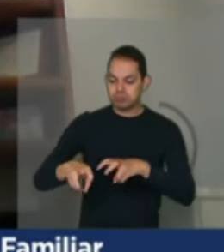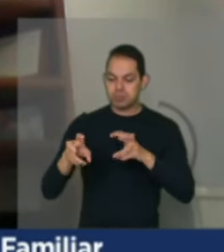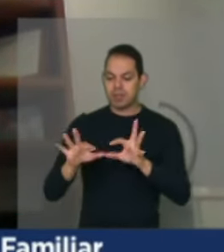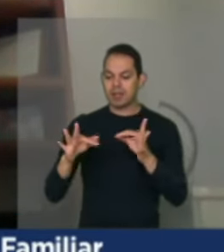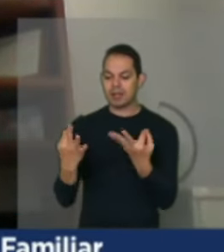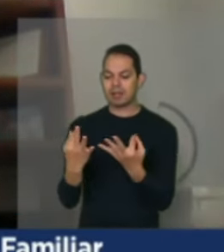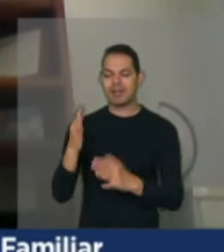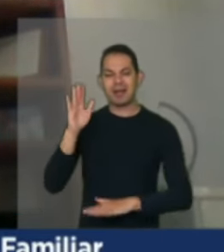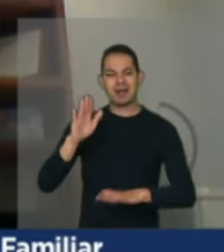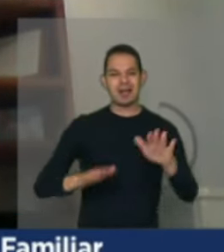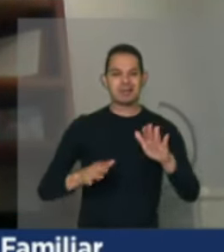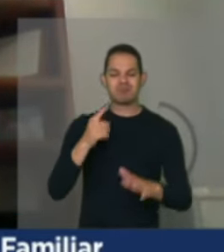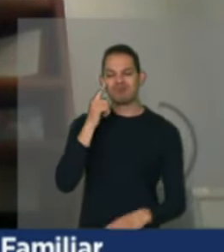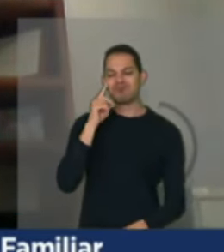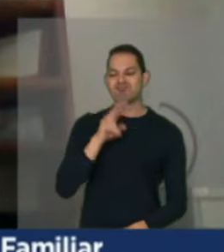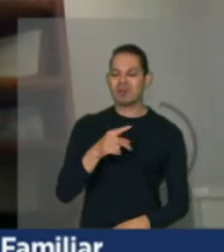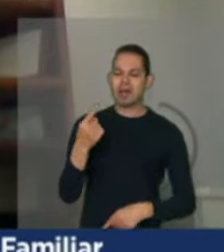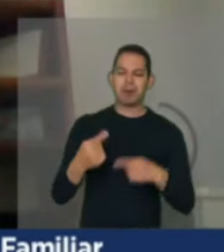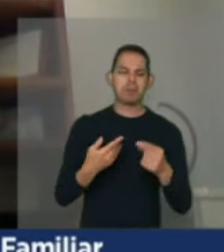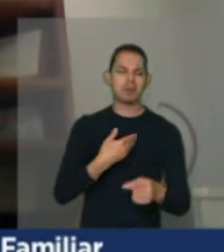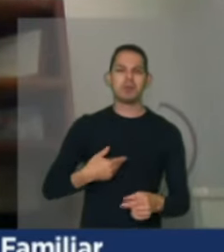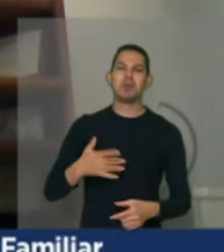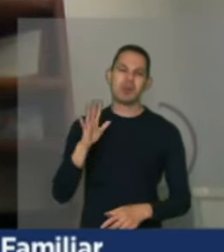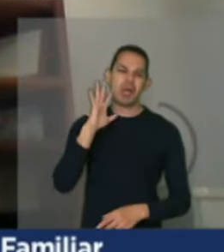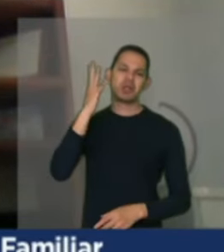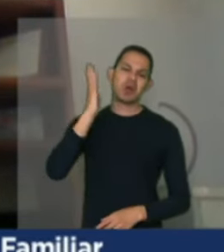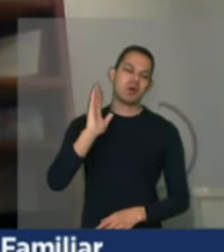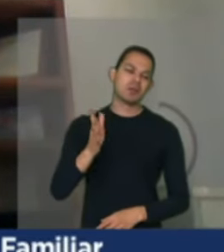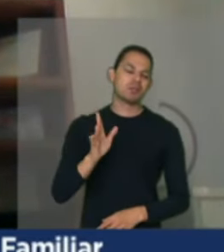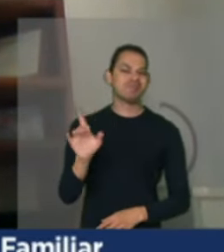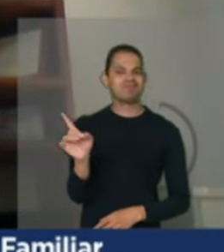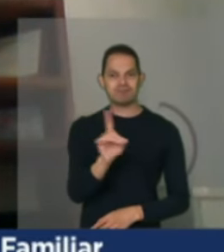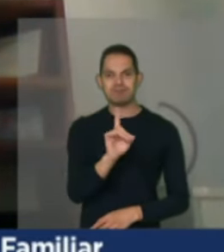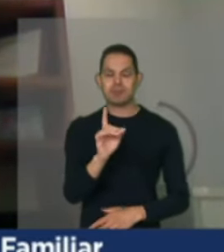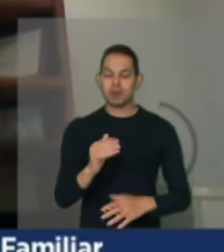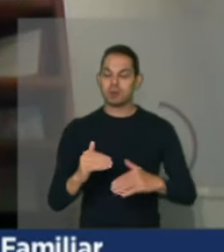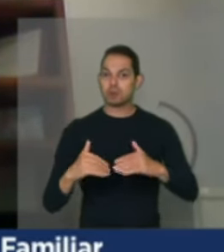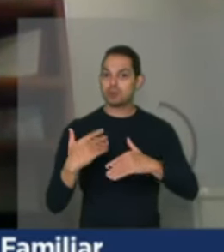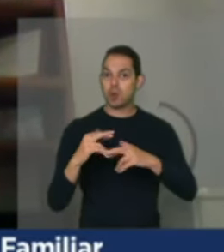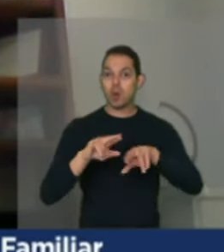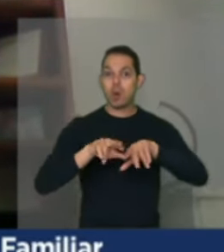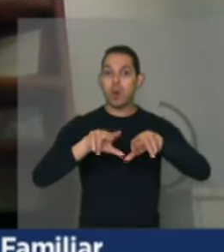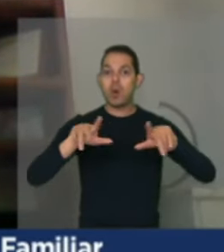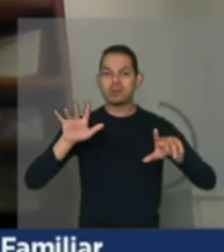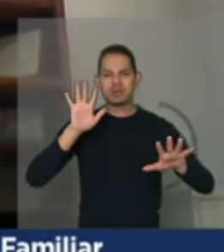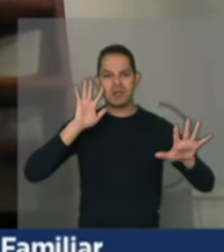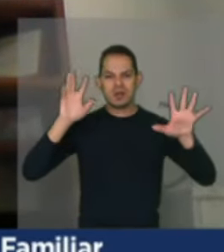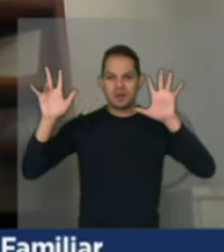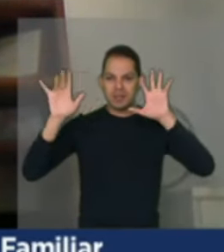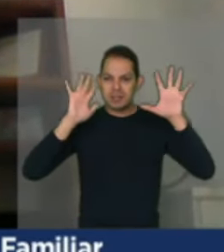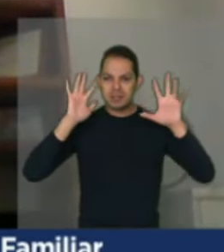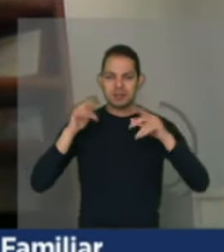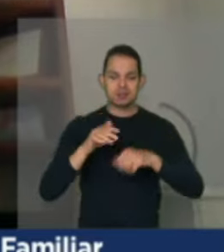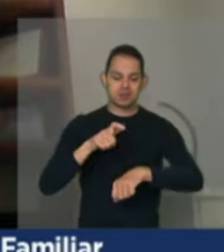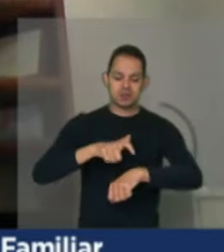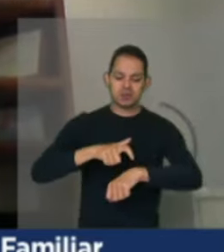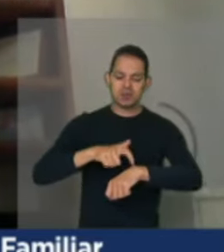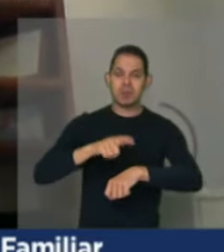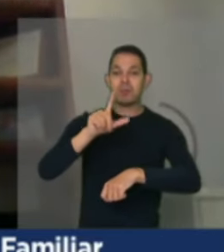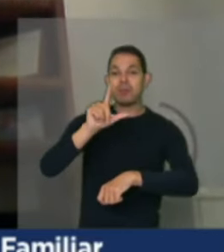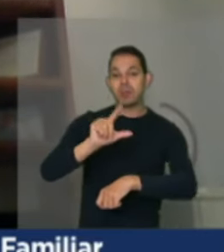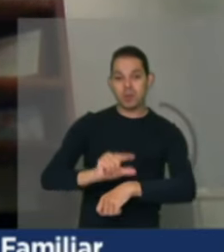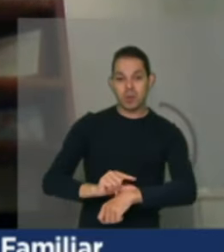a gente acha que só com política pública resolve, vai muito além disso. Então são algumas reflexões em função do tempo e do prazo,